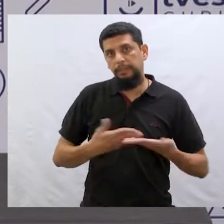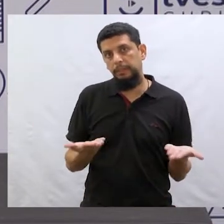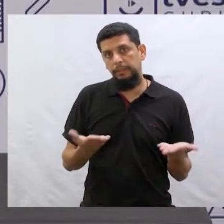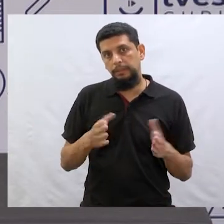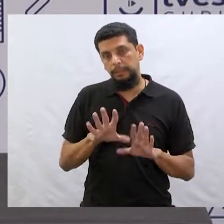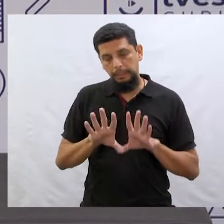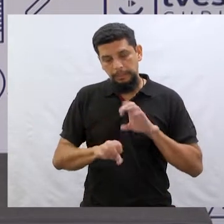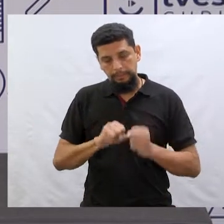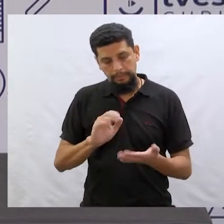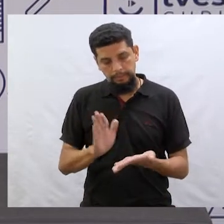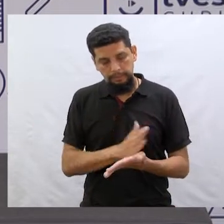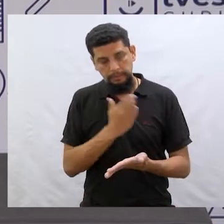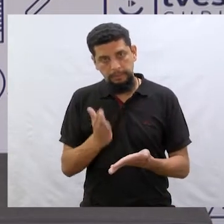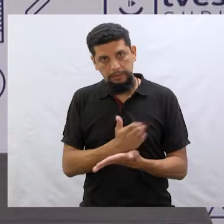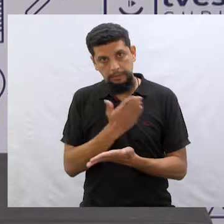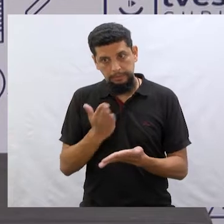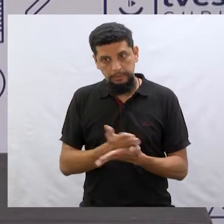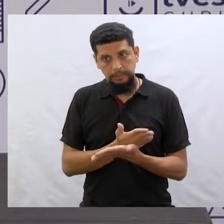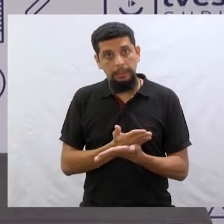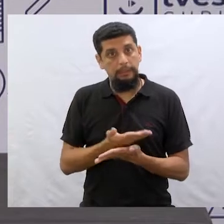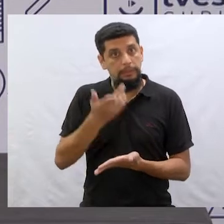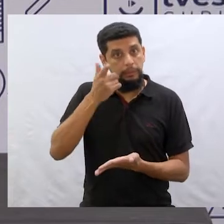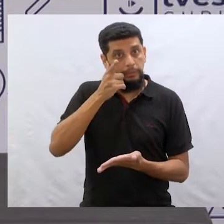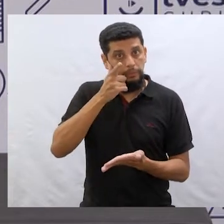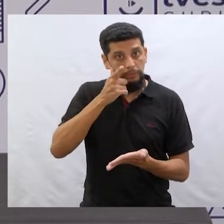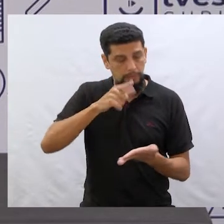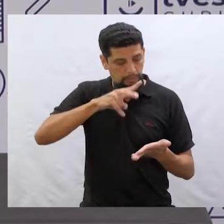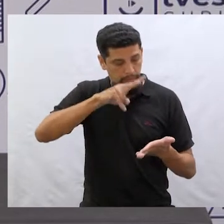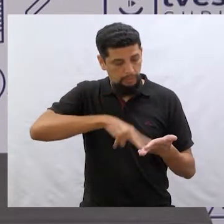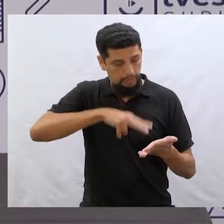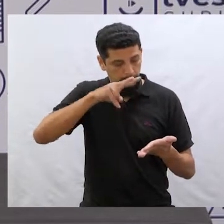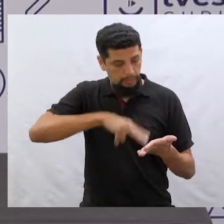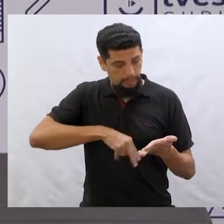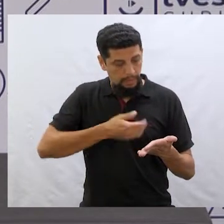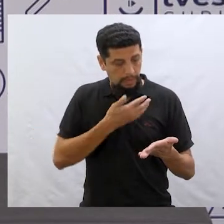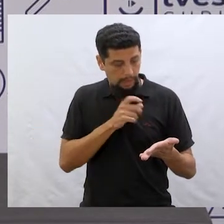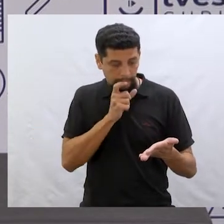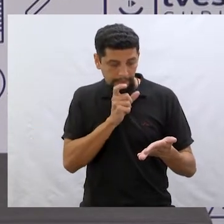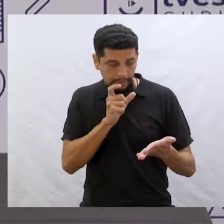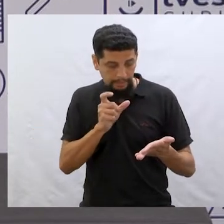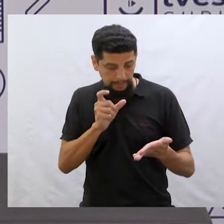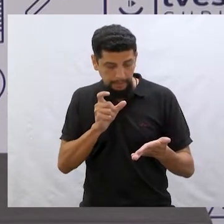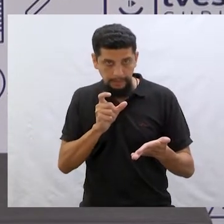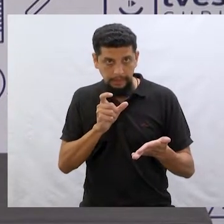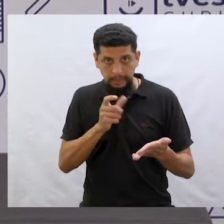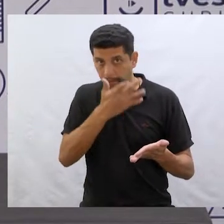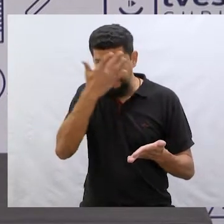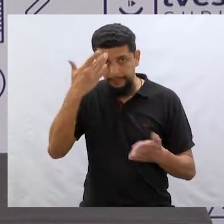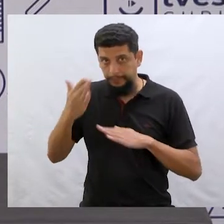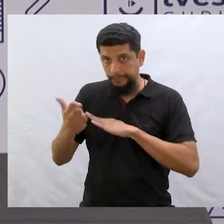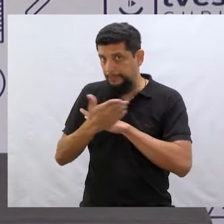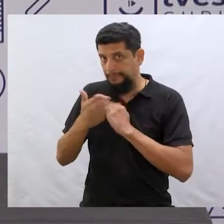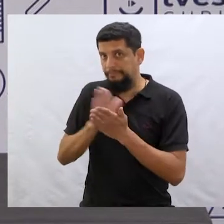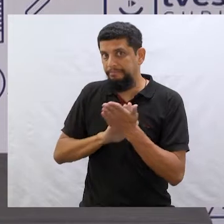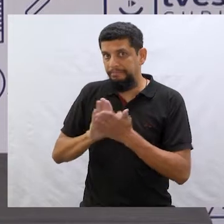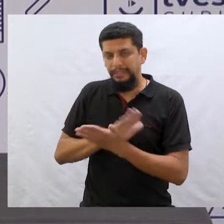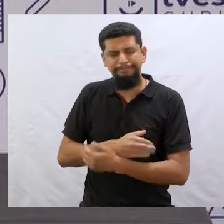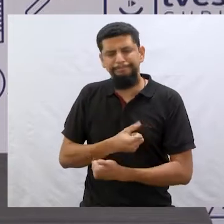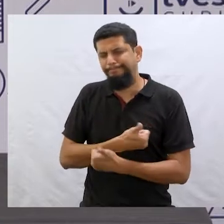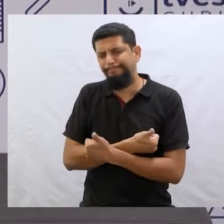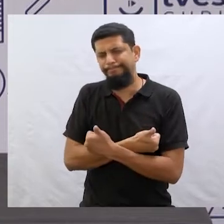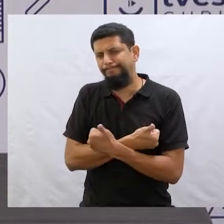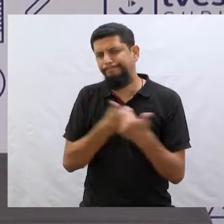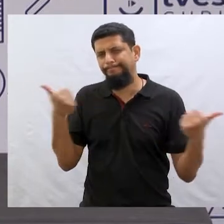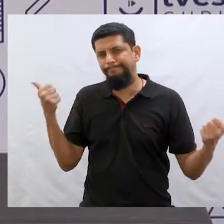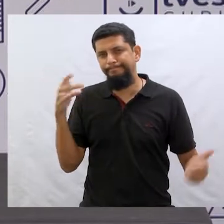quando eu peguei o livro pela primeira vez, eu consegui ler as minhas primeiras palavras sem a ajuda de alguém. Muito